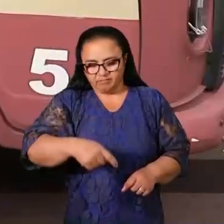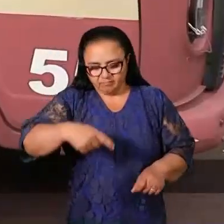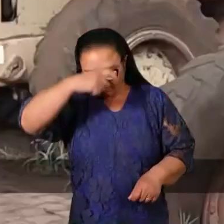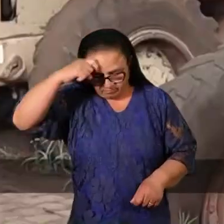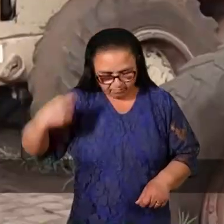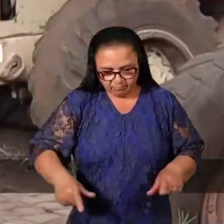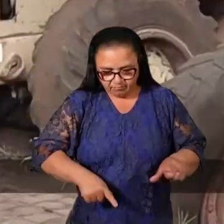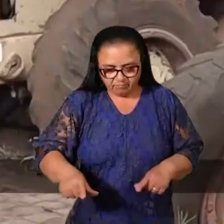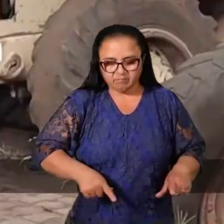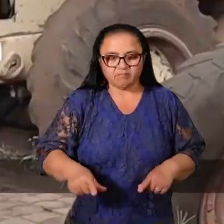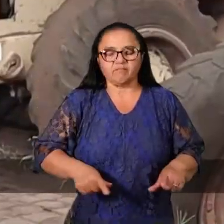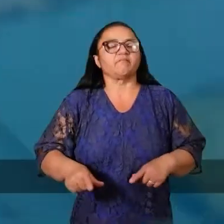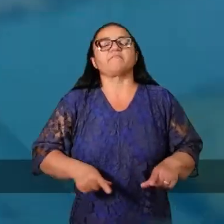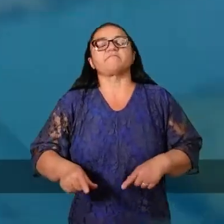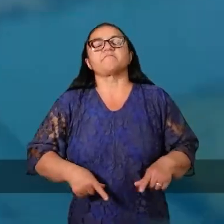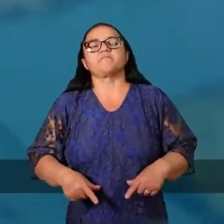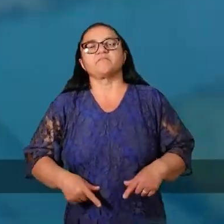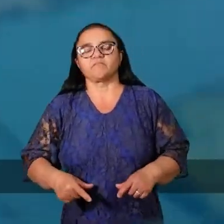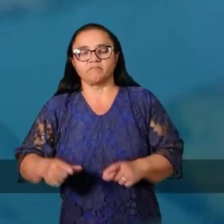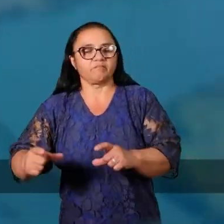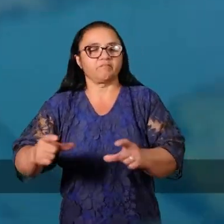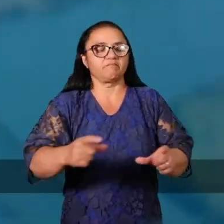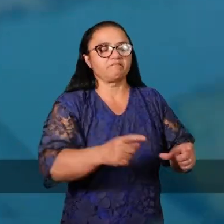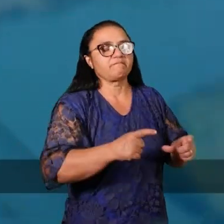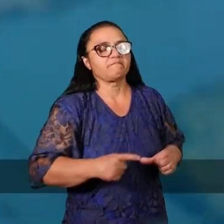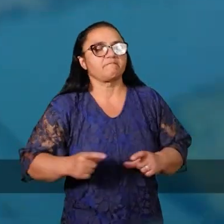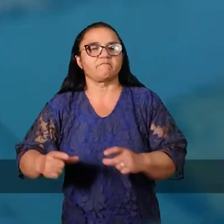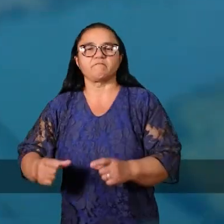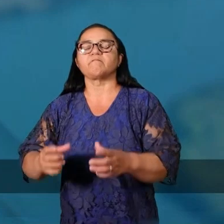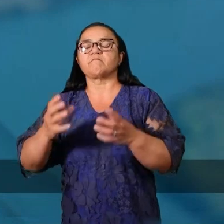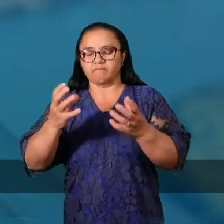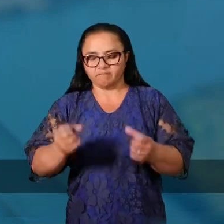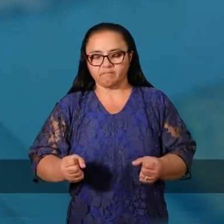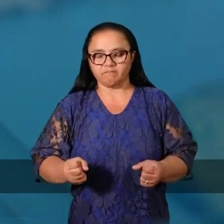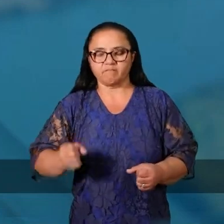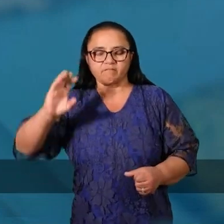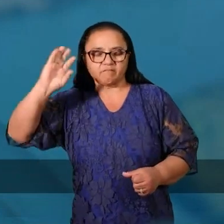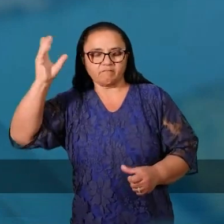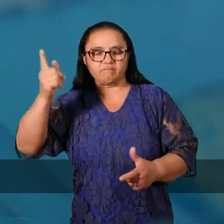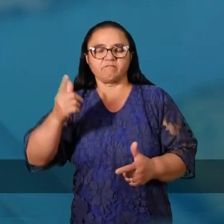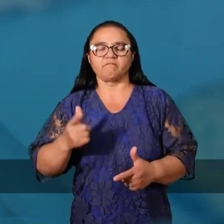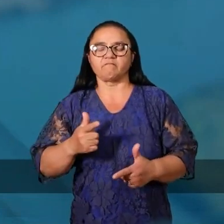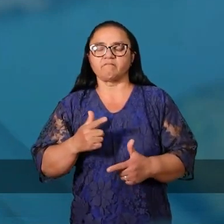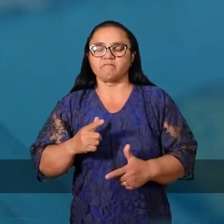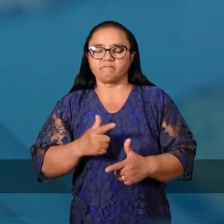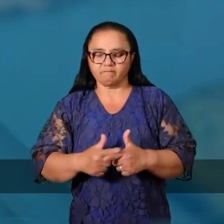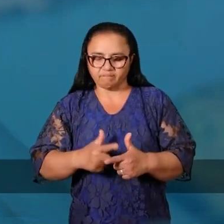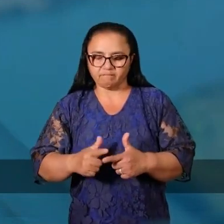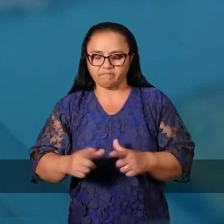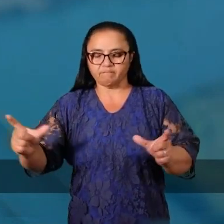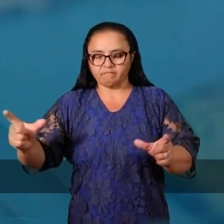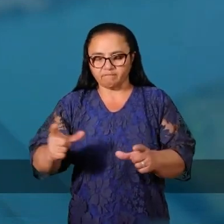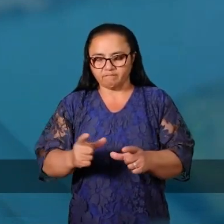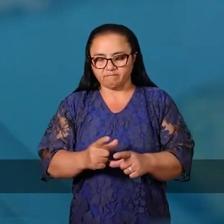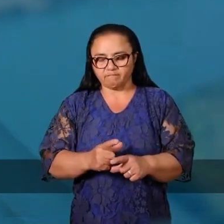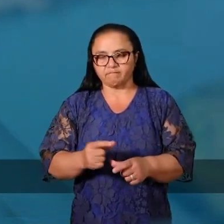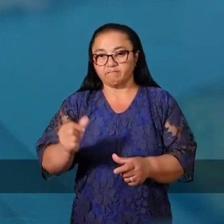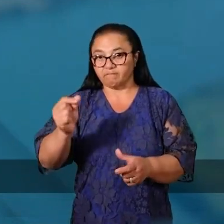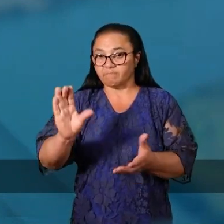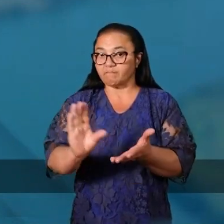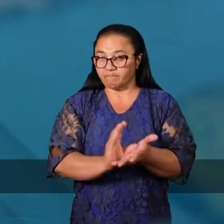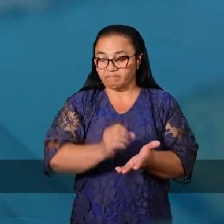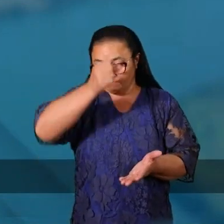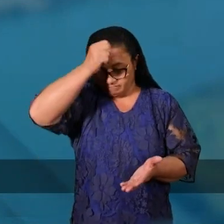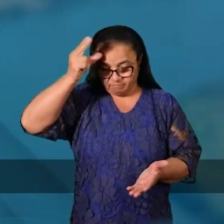sucateada. Nós arregaçamos as mangas e trabalhamos muito em todas as áreas. Adotamos inúmeras medidas